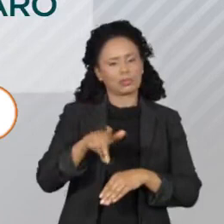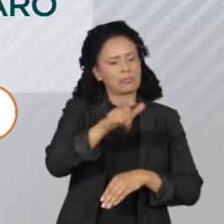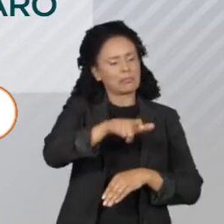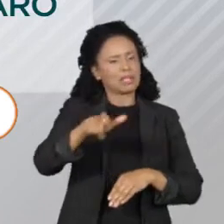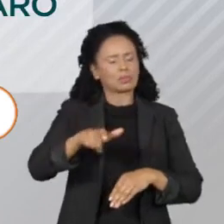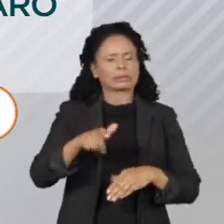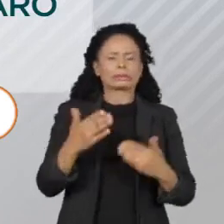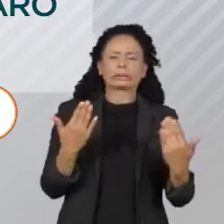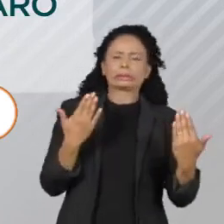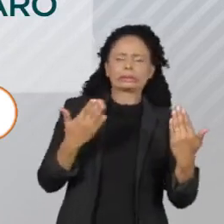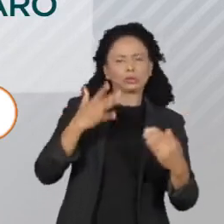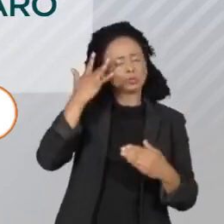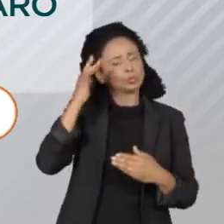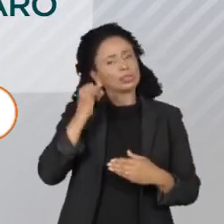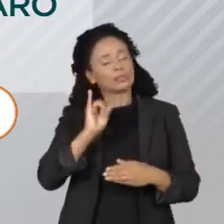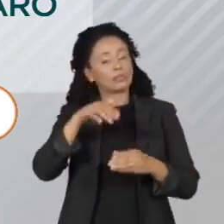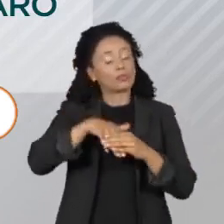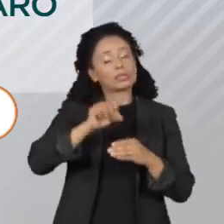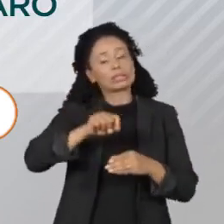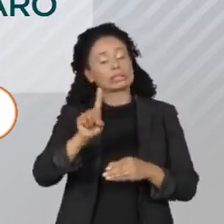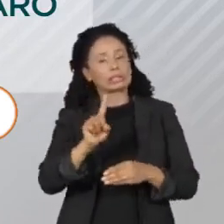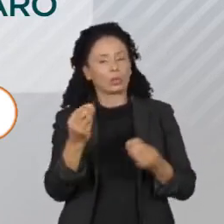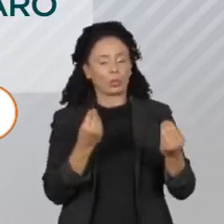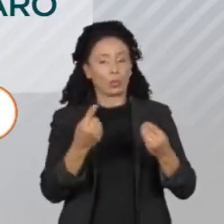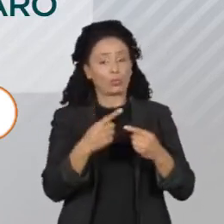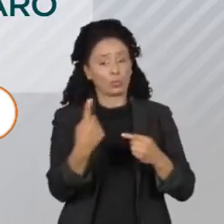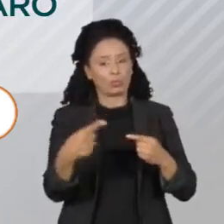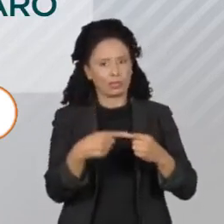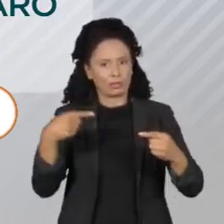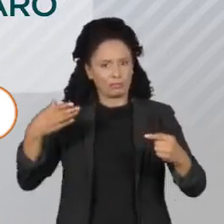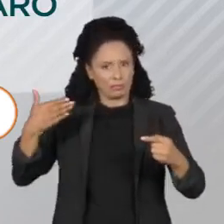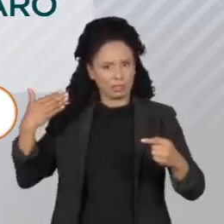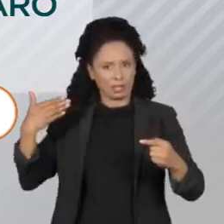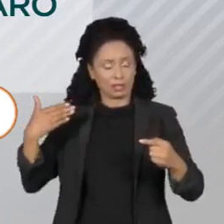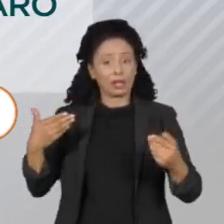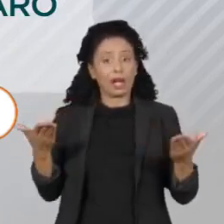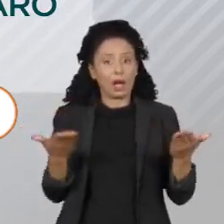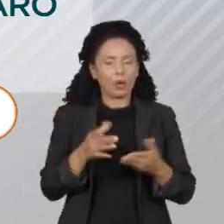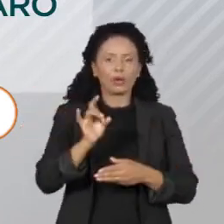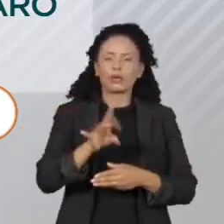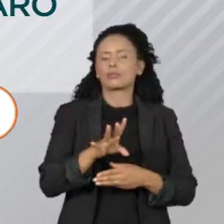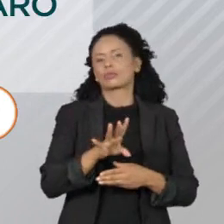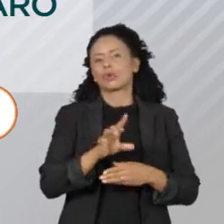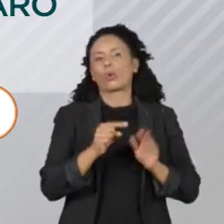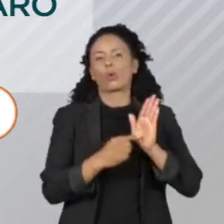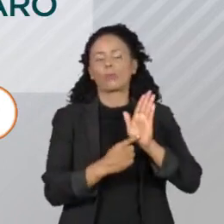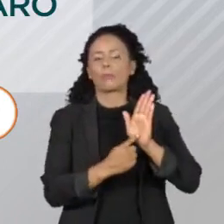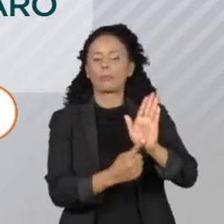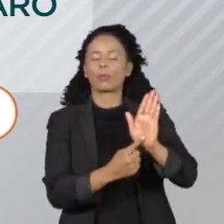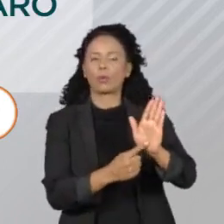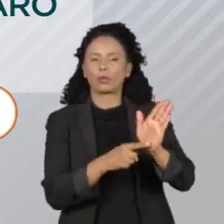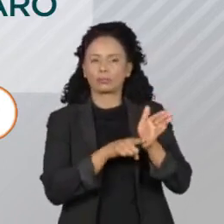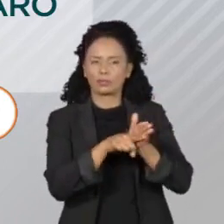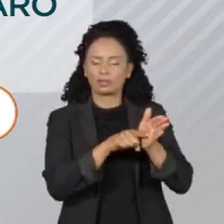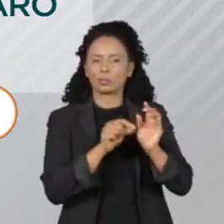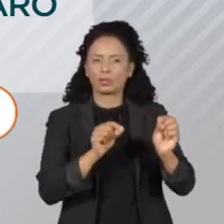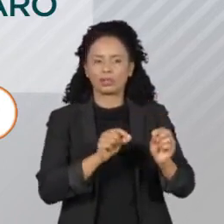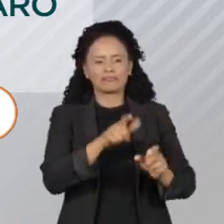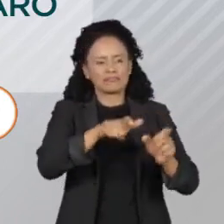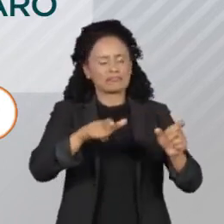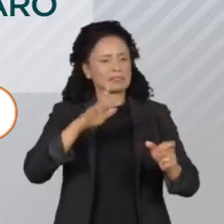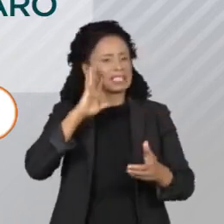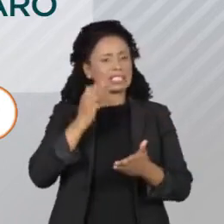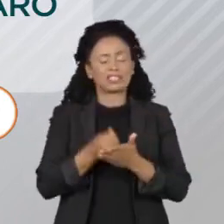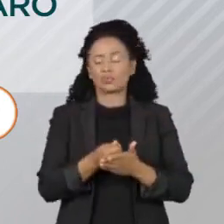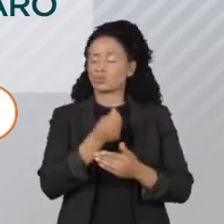que eram 3% há uma semana, e agora só 2% dos entrevistados pelo Poder Data disseram que ainda não definiram o voto.